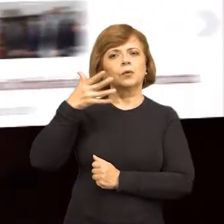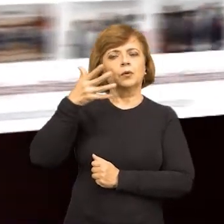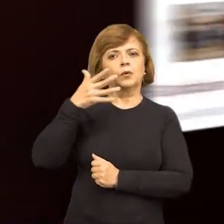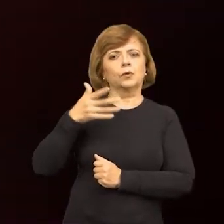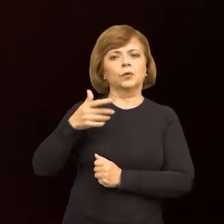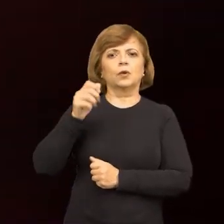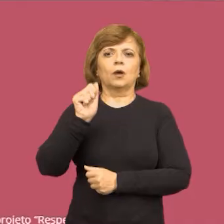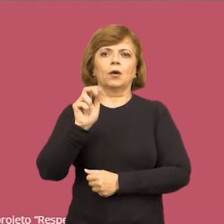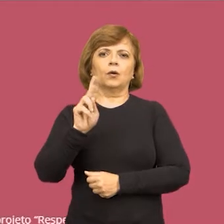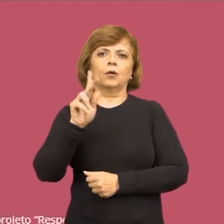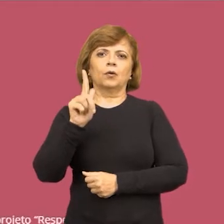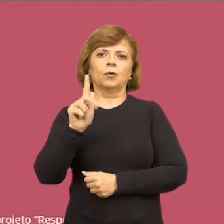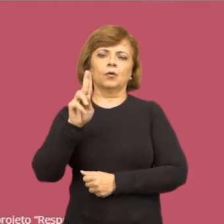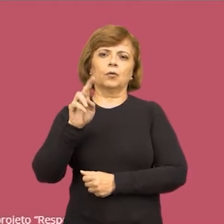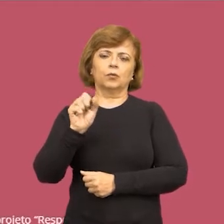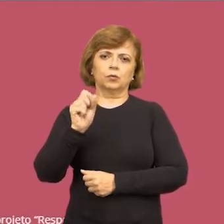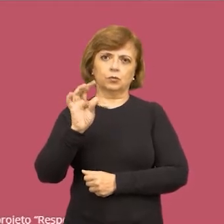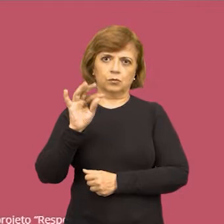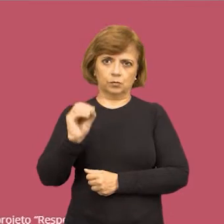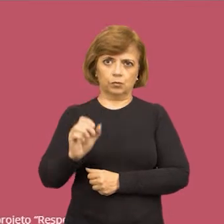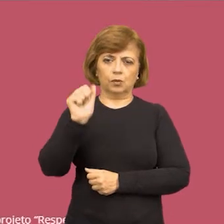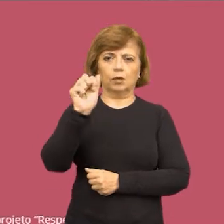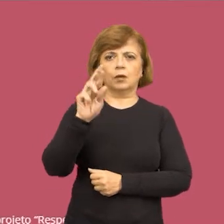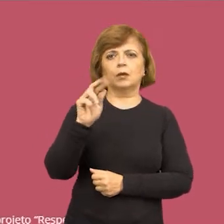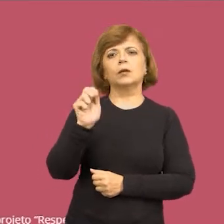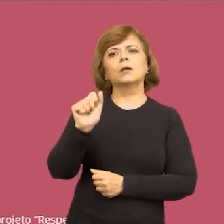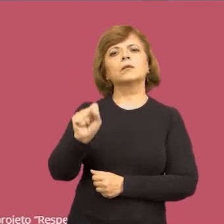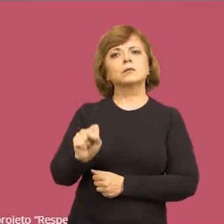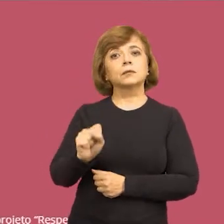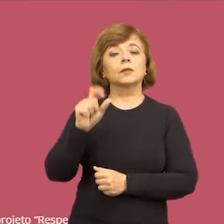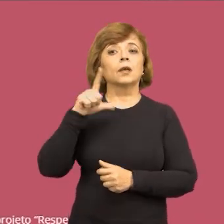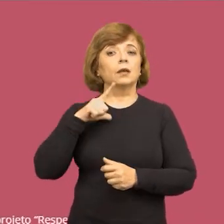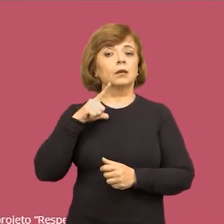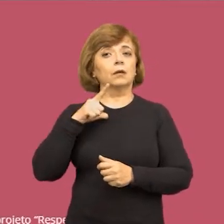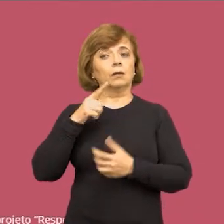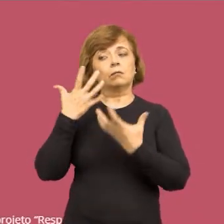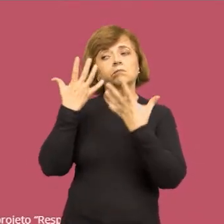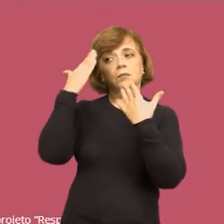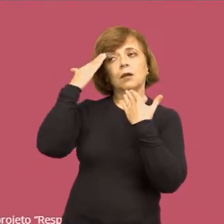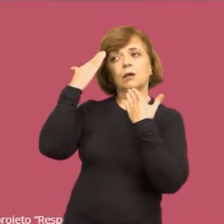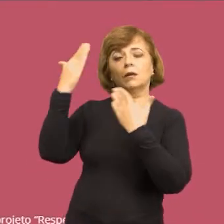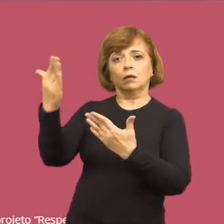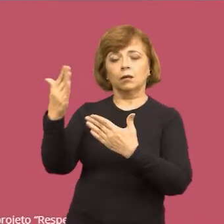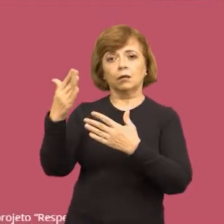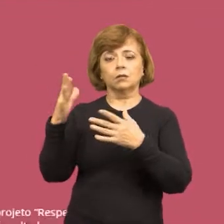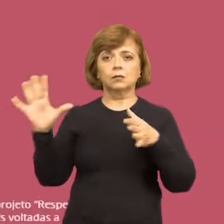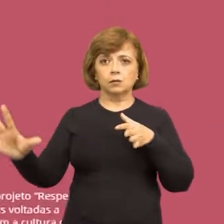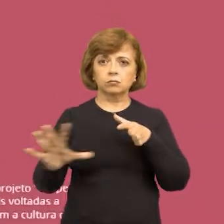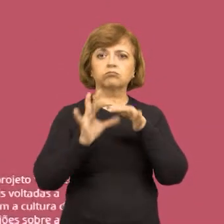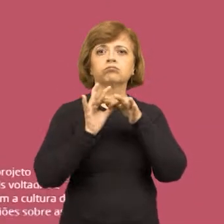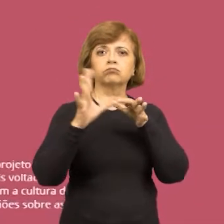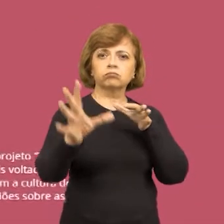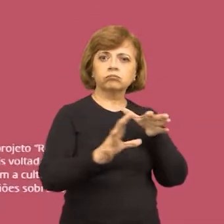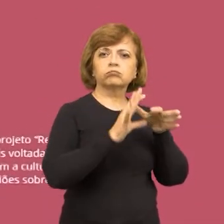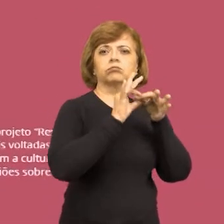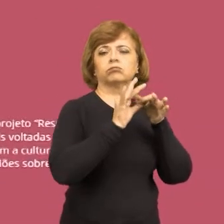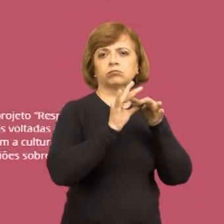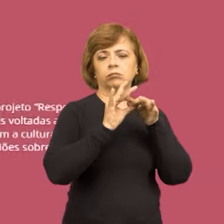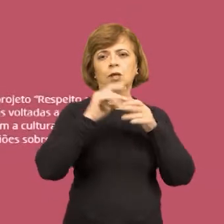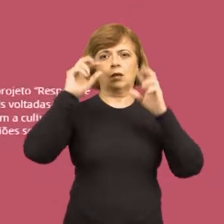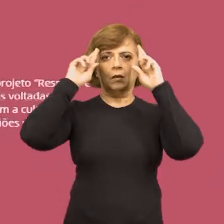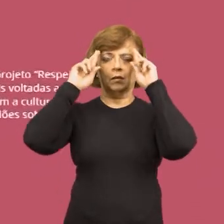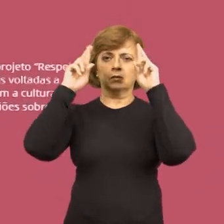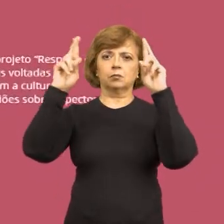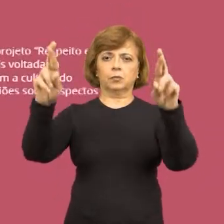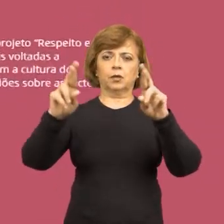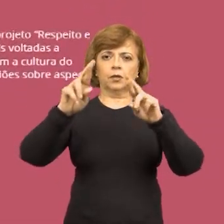Augusto Aras. Aras agradeceu a adesão dos Ministérios Públicos ao projeto Respeito e Diversidade,